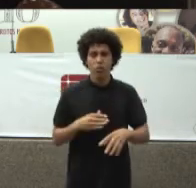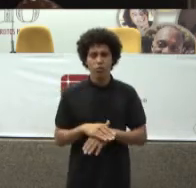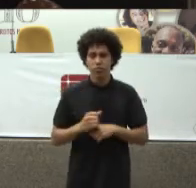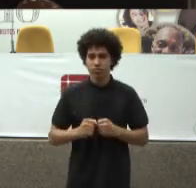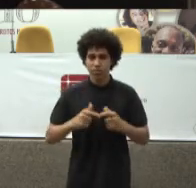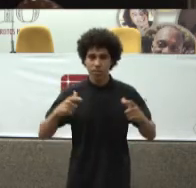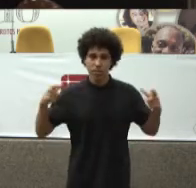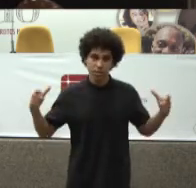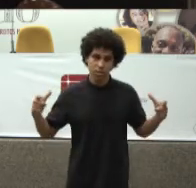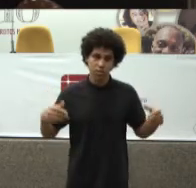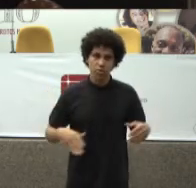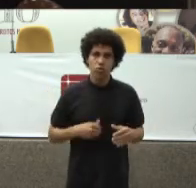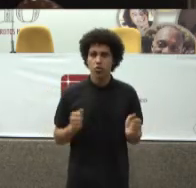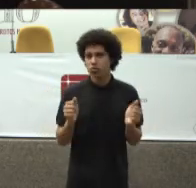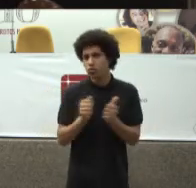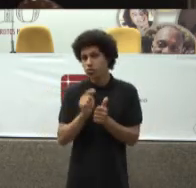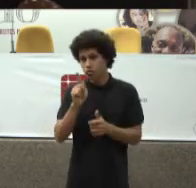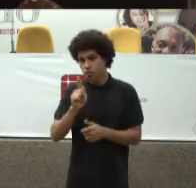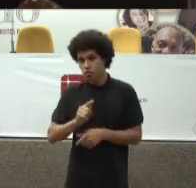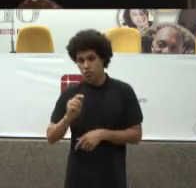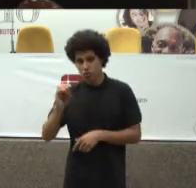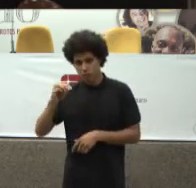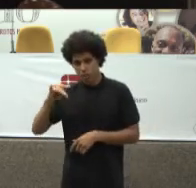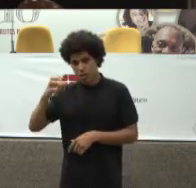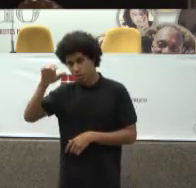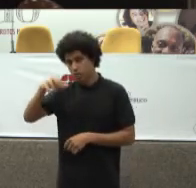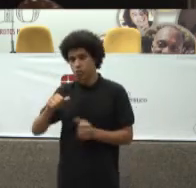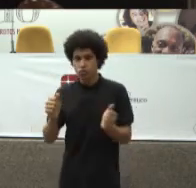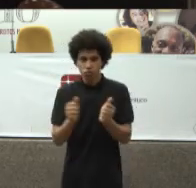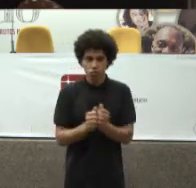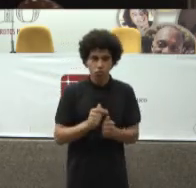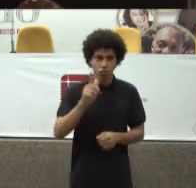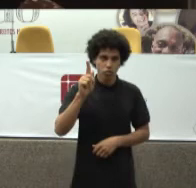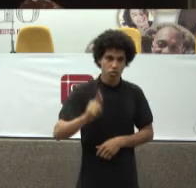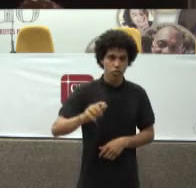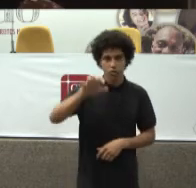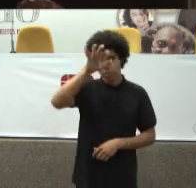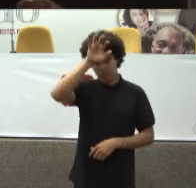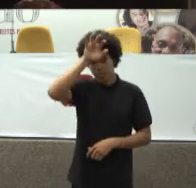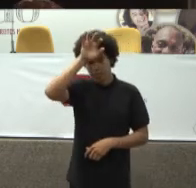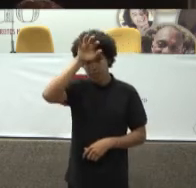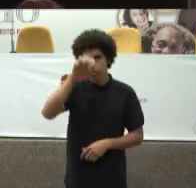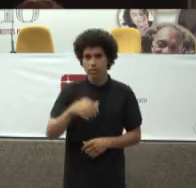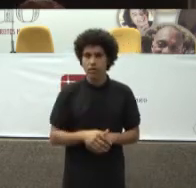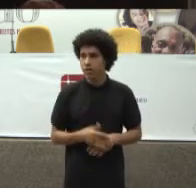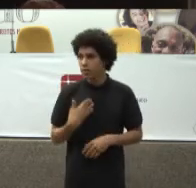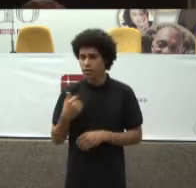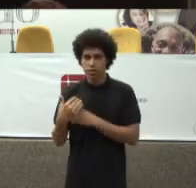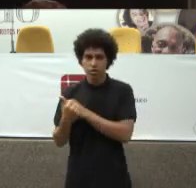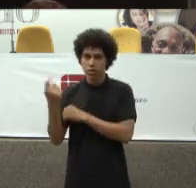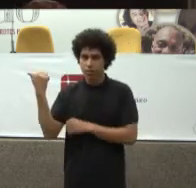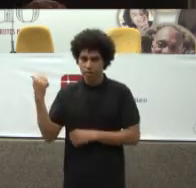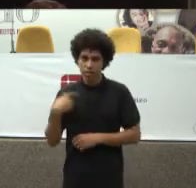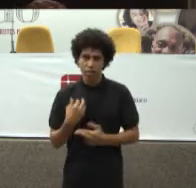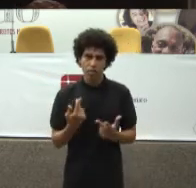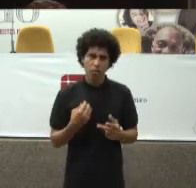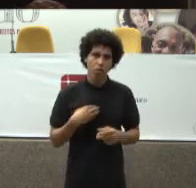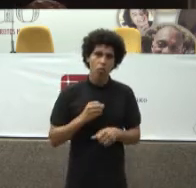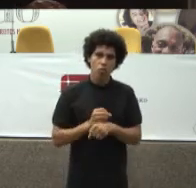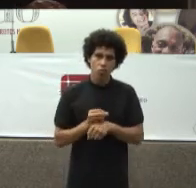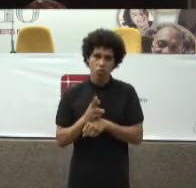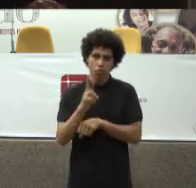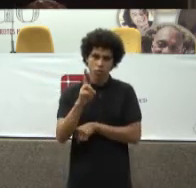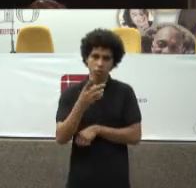gestor De Manaus E ao gestor Do SUS No Amazonas Para que eles Chamassem Isso que o Doutor Arthur Comentou